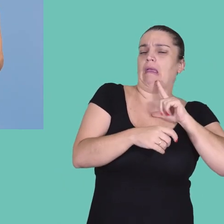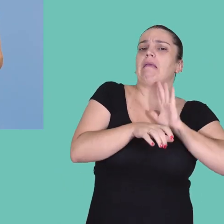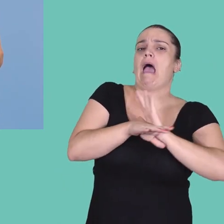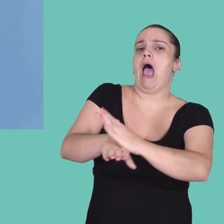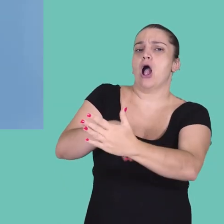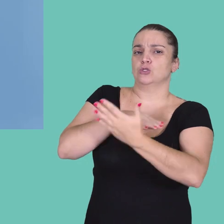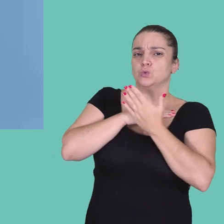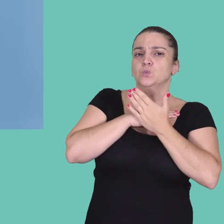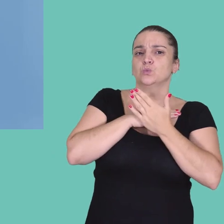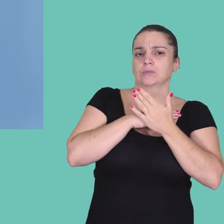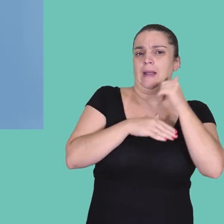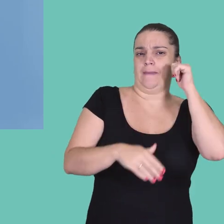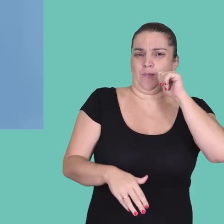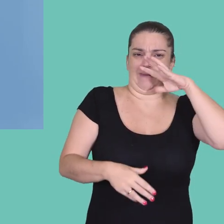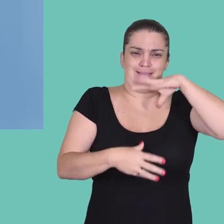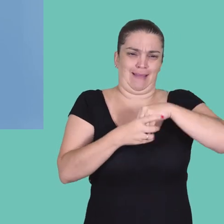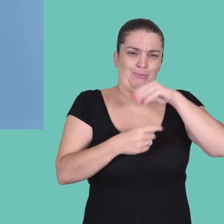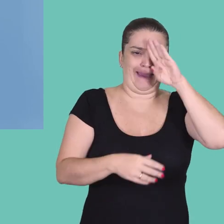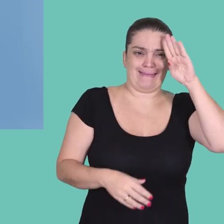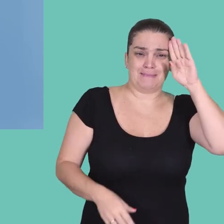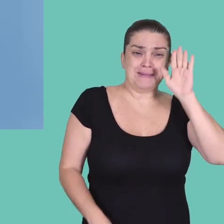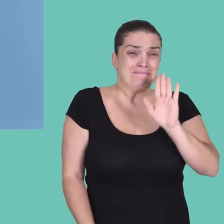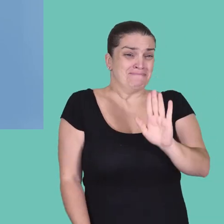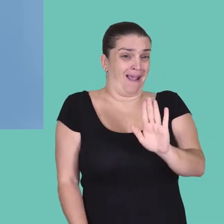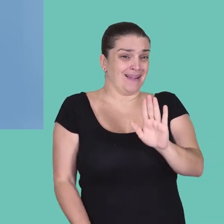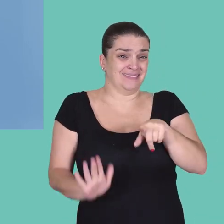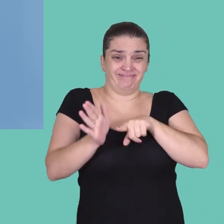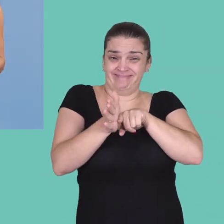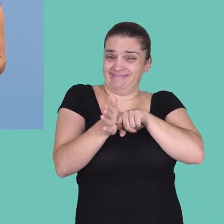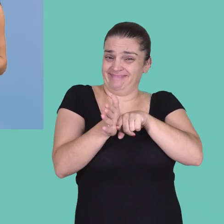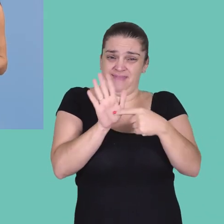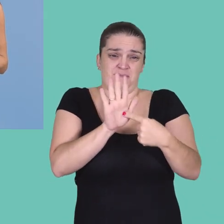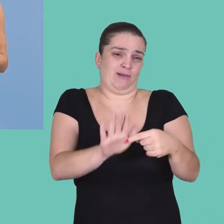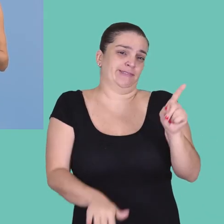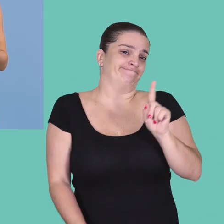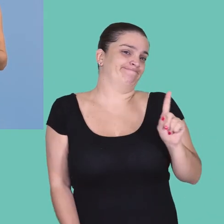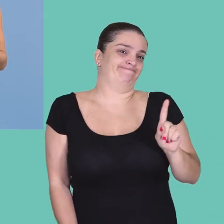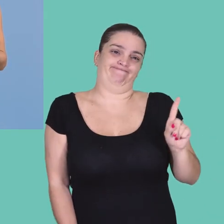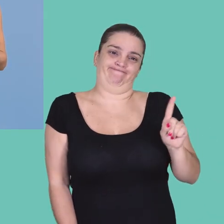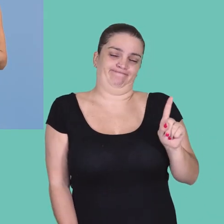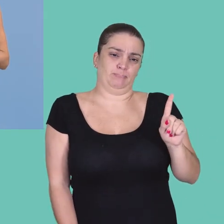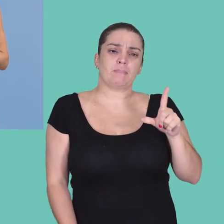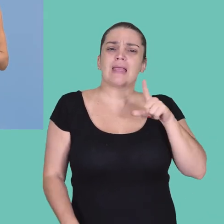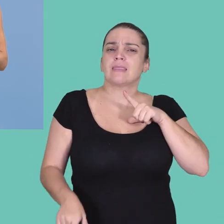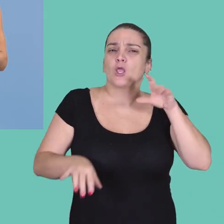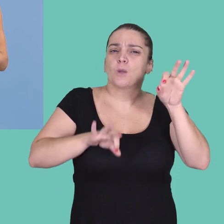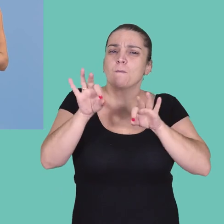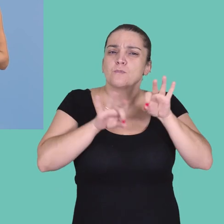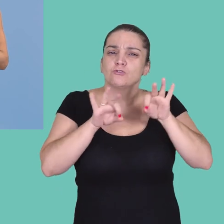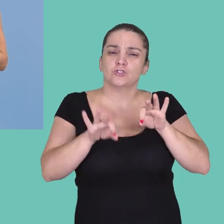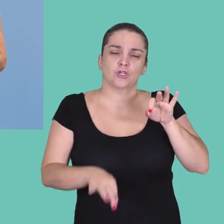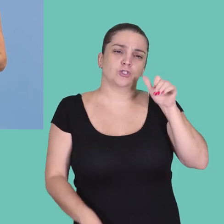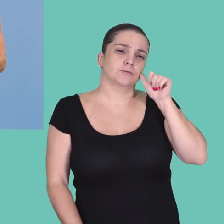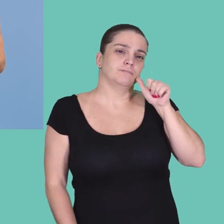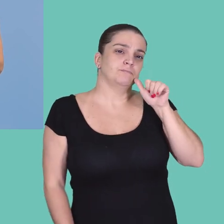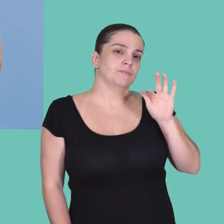sim, os homens ajudam essas mulheres. No entanto, não é o que os dados mostram. Um projeto, coordenado pela professora Fernanda, da